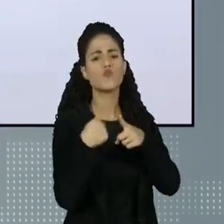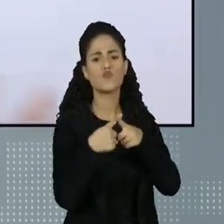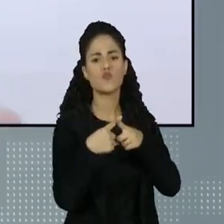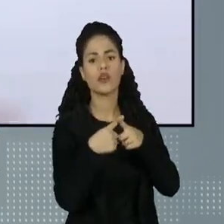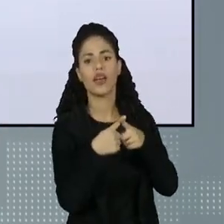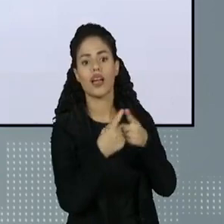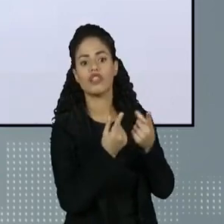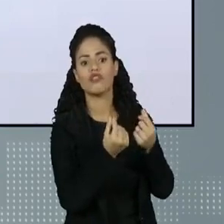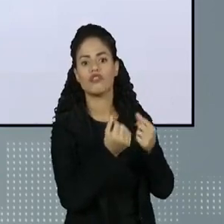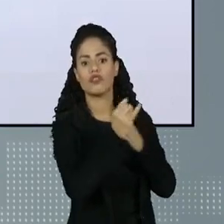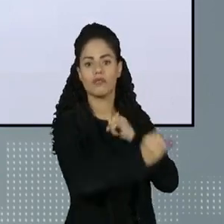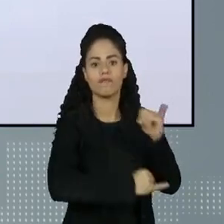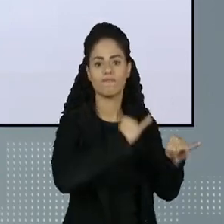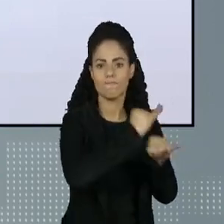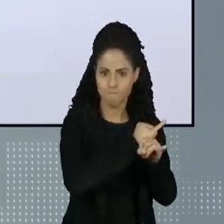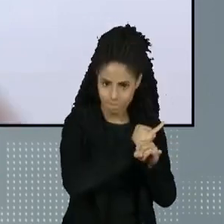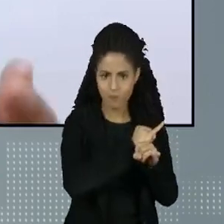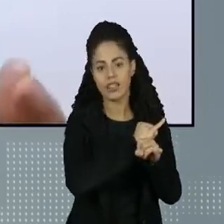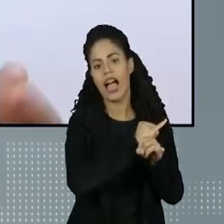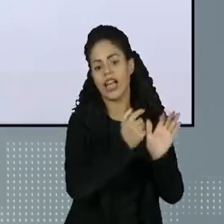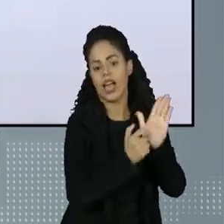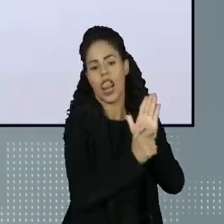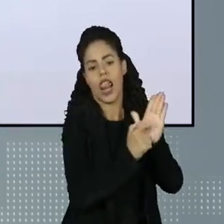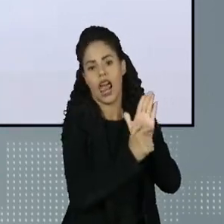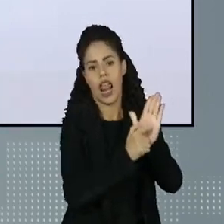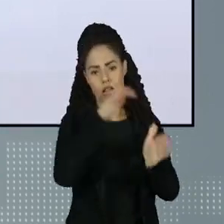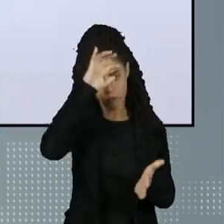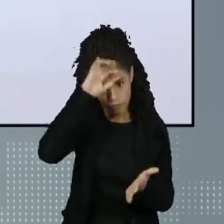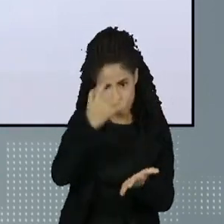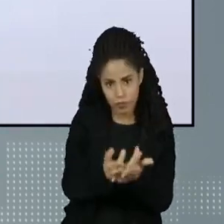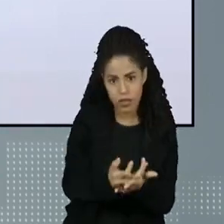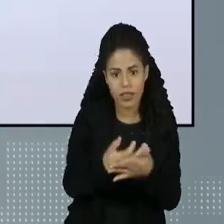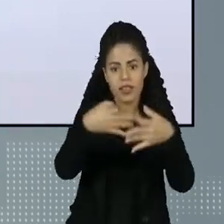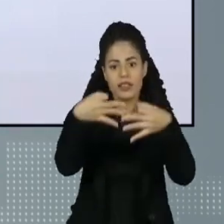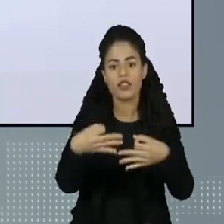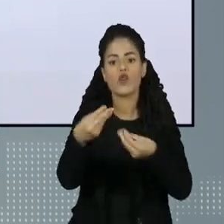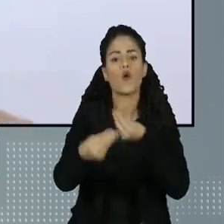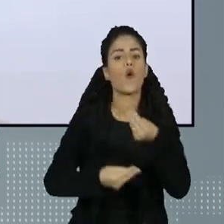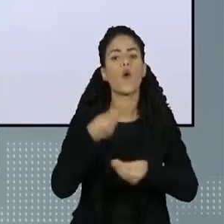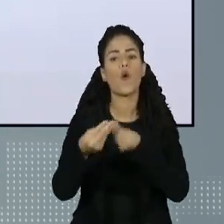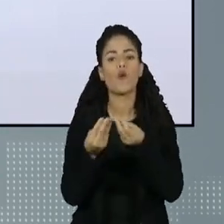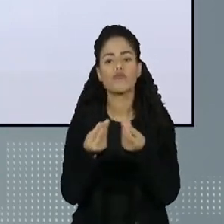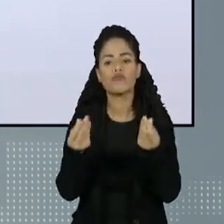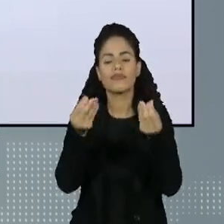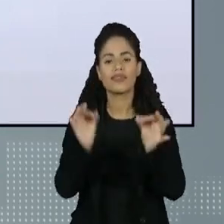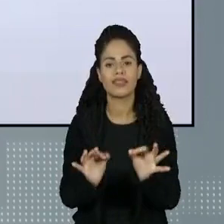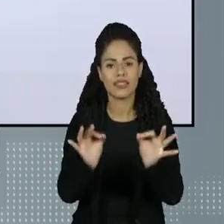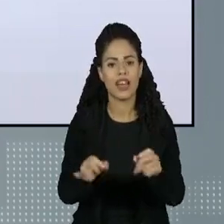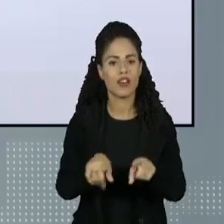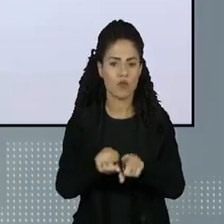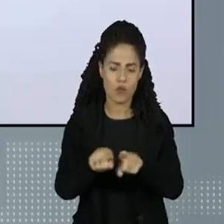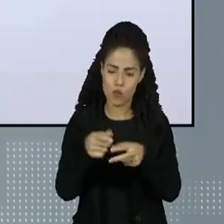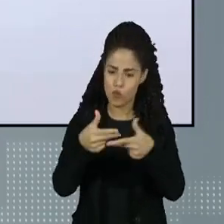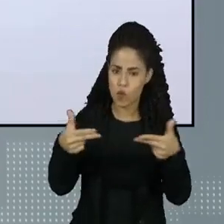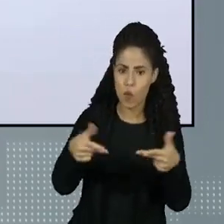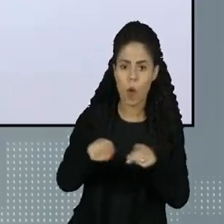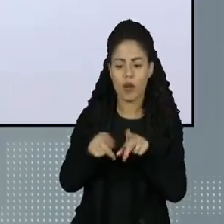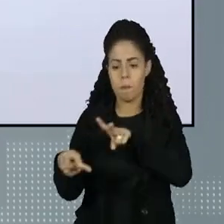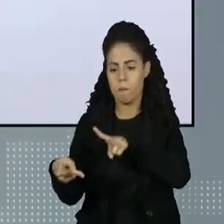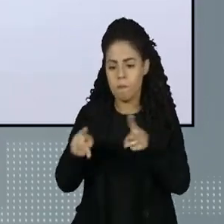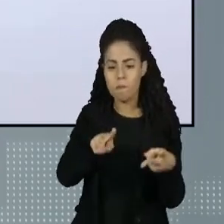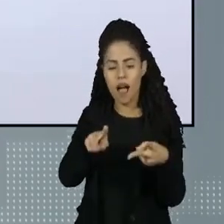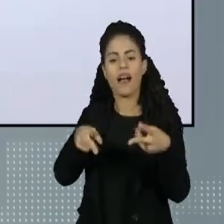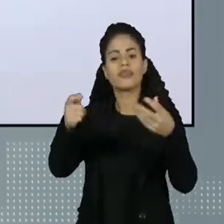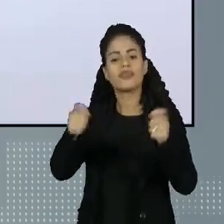muito de contratos inteligentes. O que são os contratos inteligentes? Vão ser a eliminação de muitos intermediários. Na transação